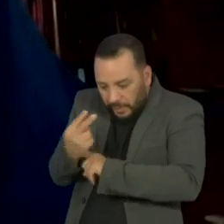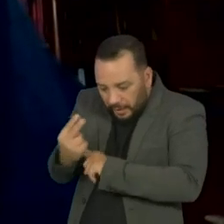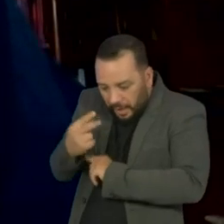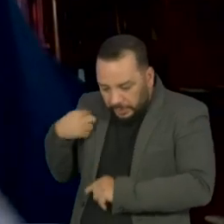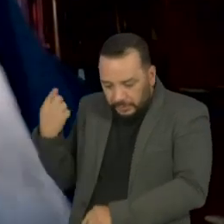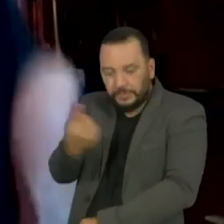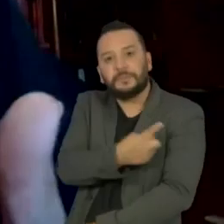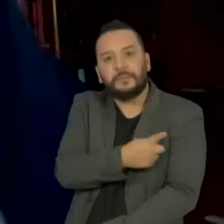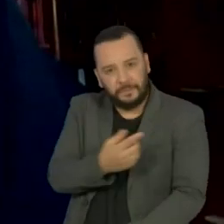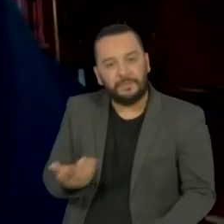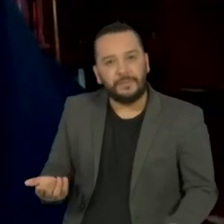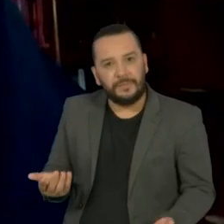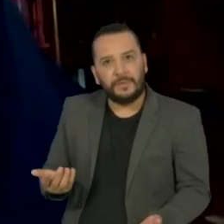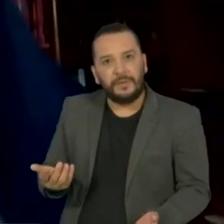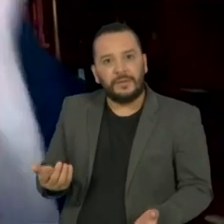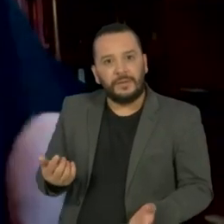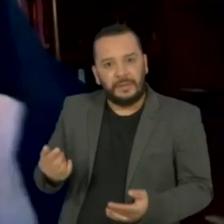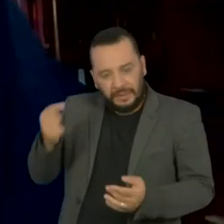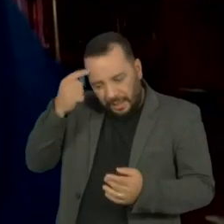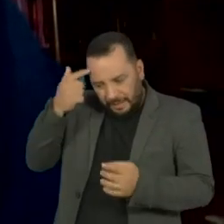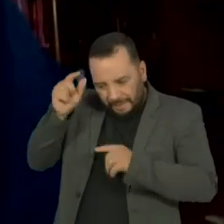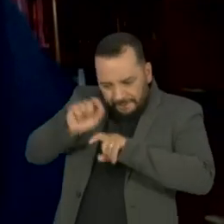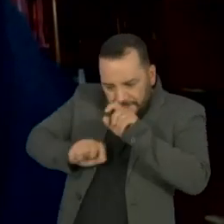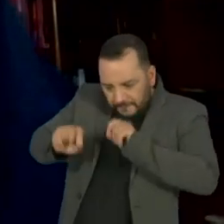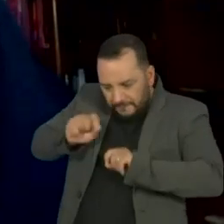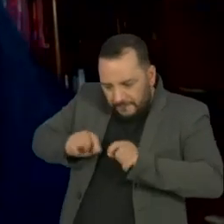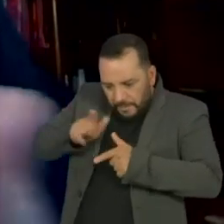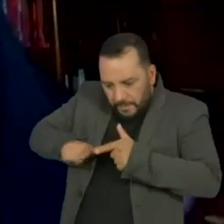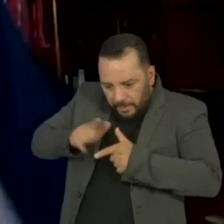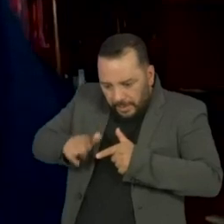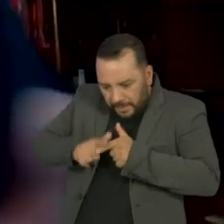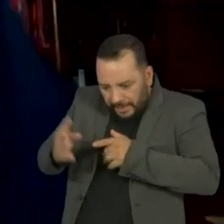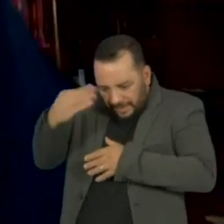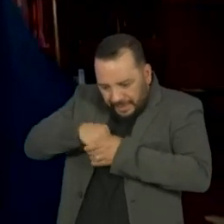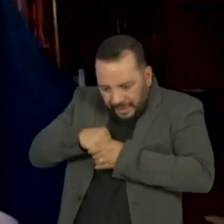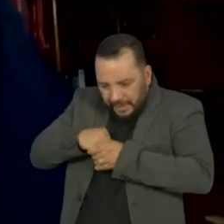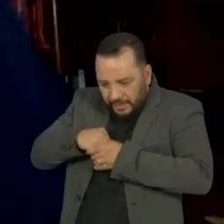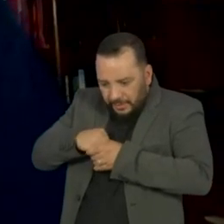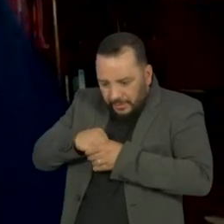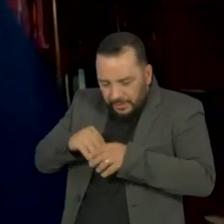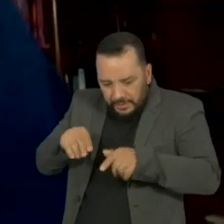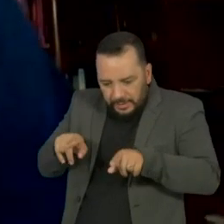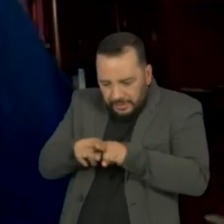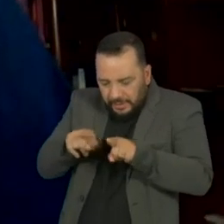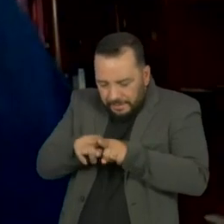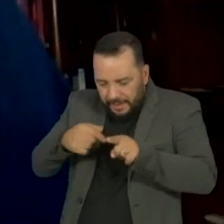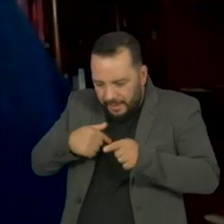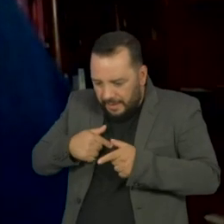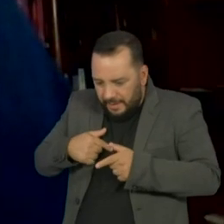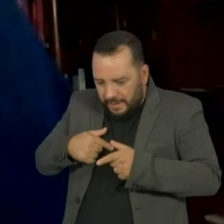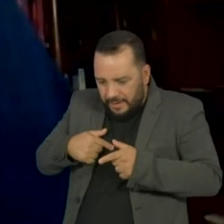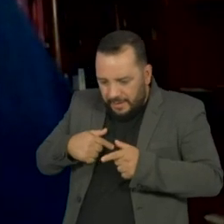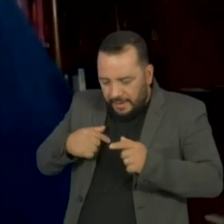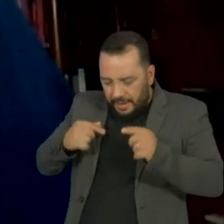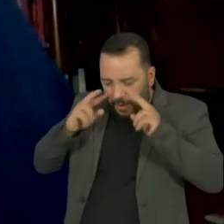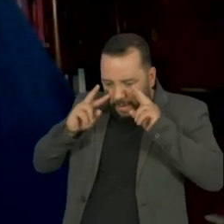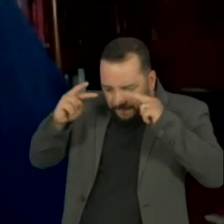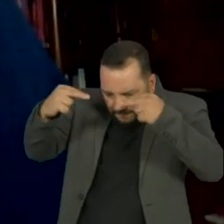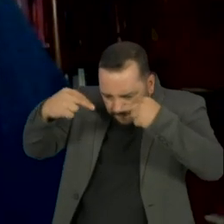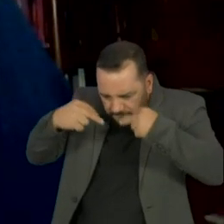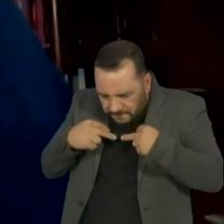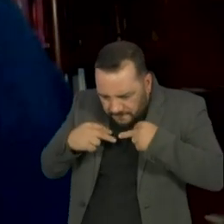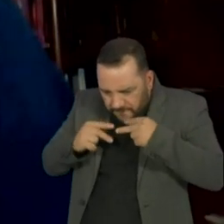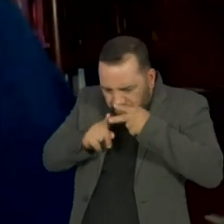Com os nossos conflitos, com as nossas relações, com a nossa relação conosco, né? Isso tudo, agora